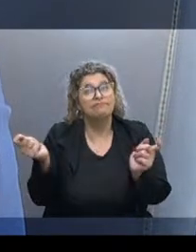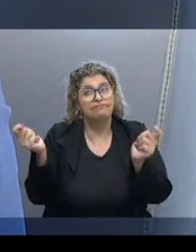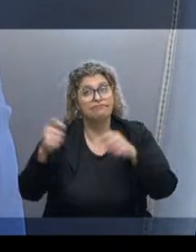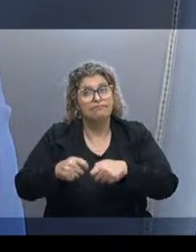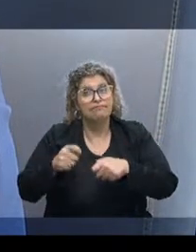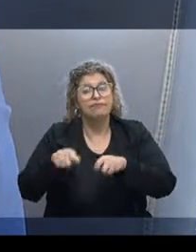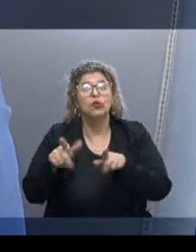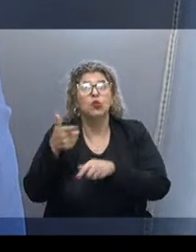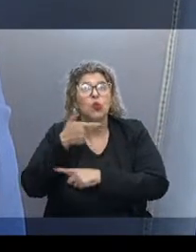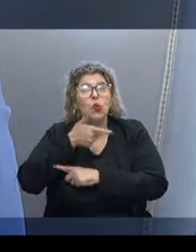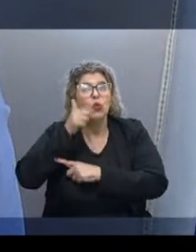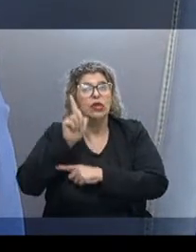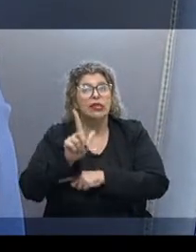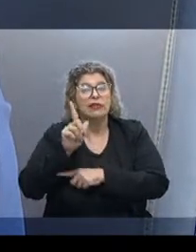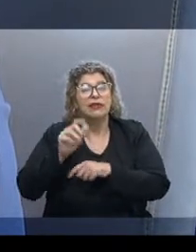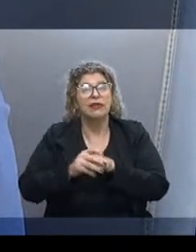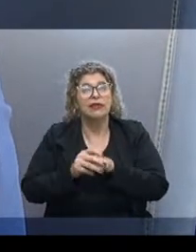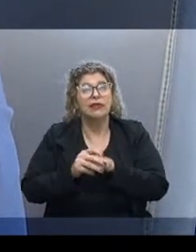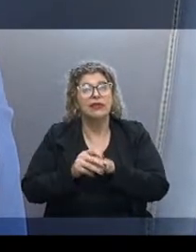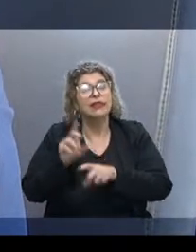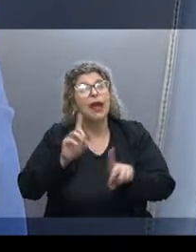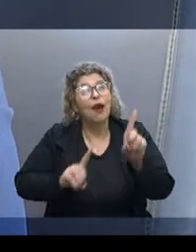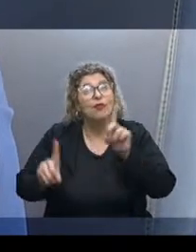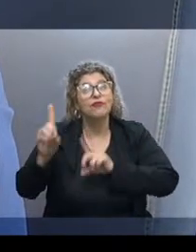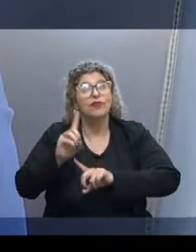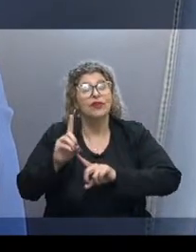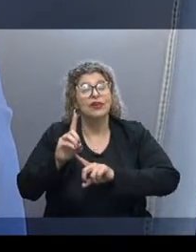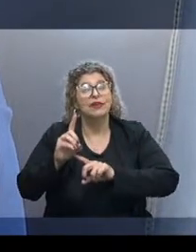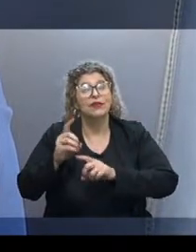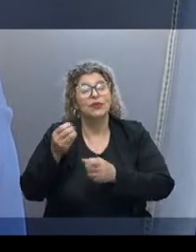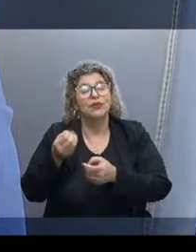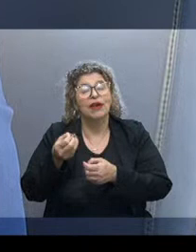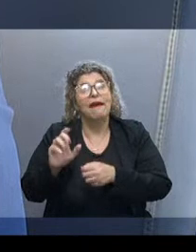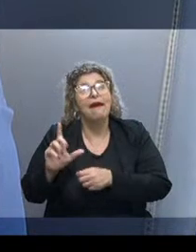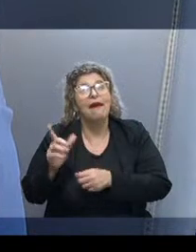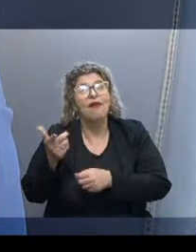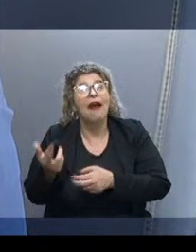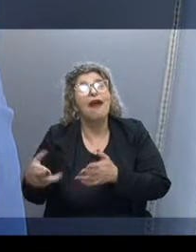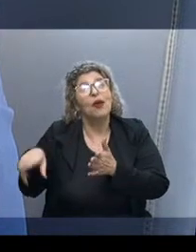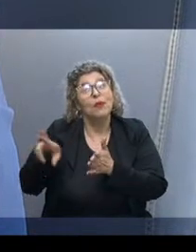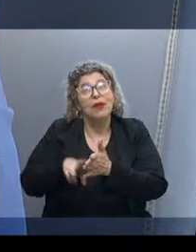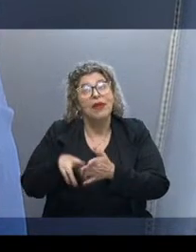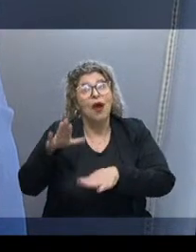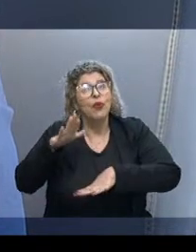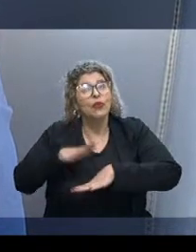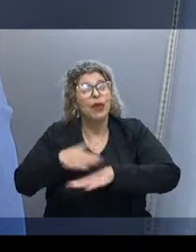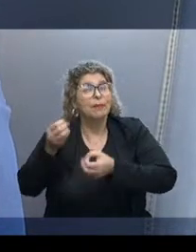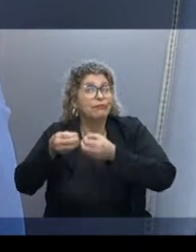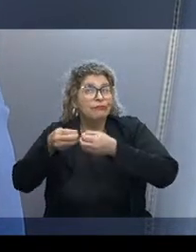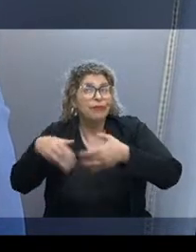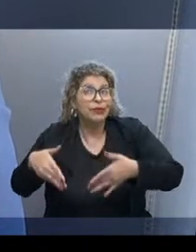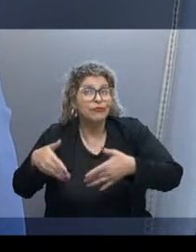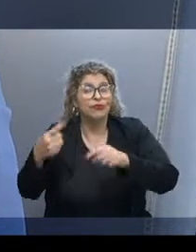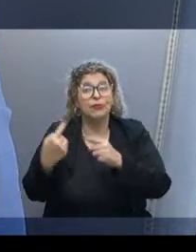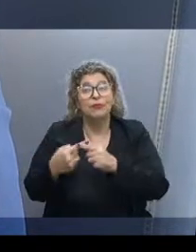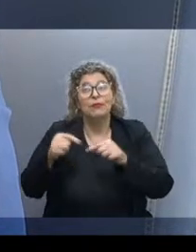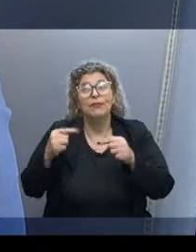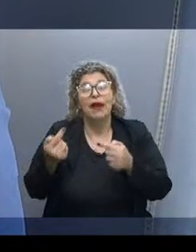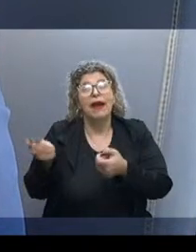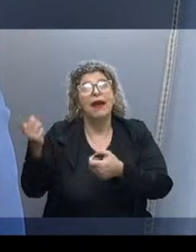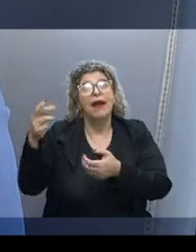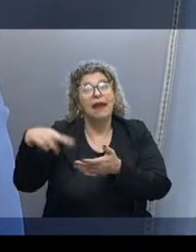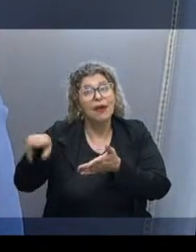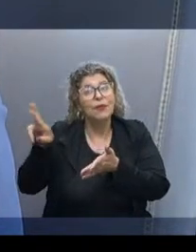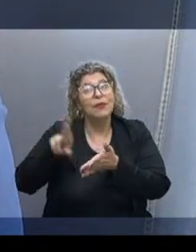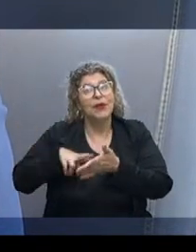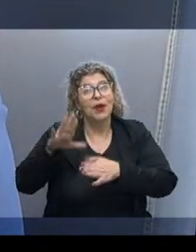que a gente consiga, quem sabe, recuperar o tempo perdido que a pandemia nos impõe, mas que a gente consiga recuperar